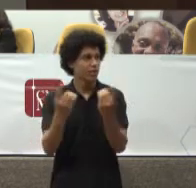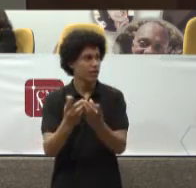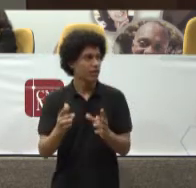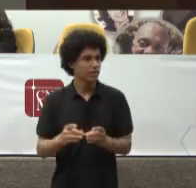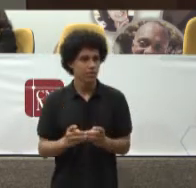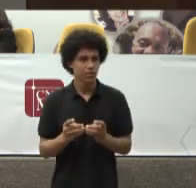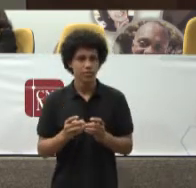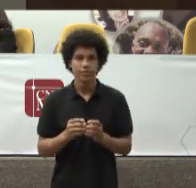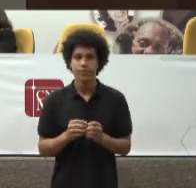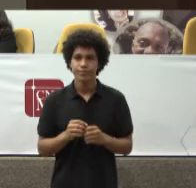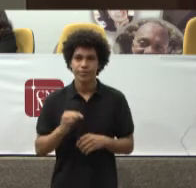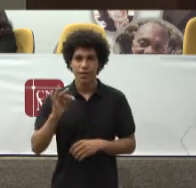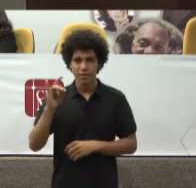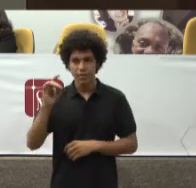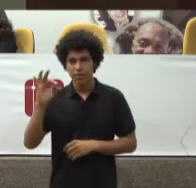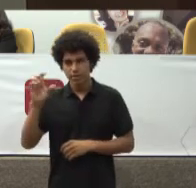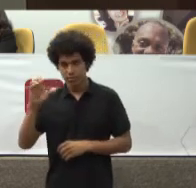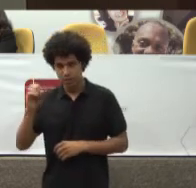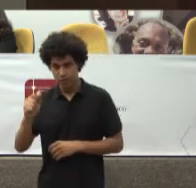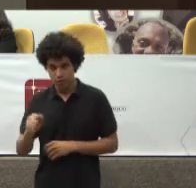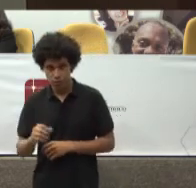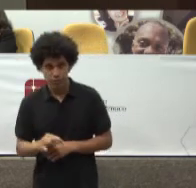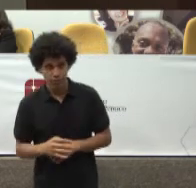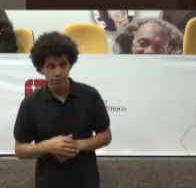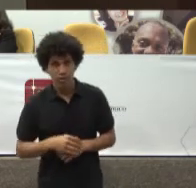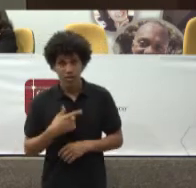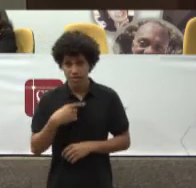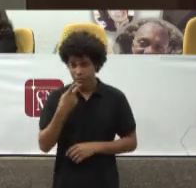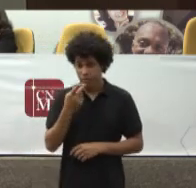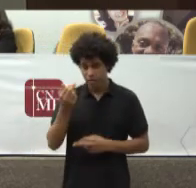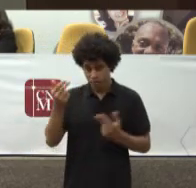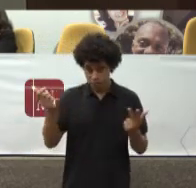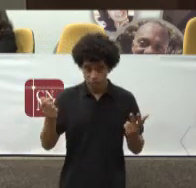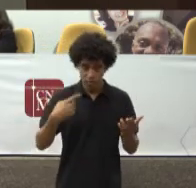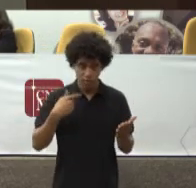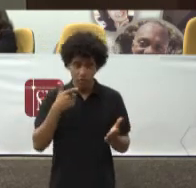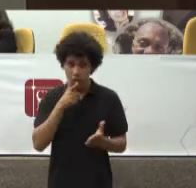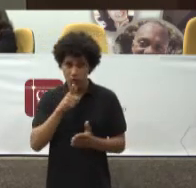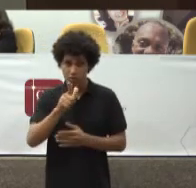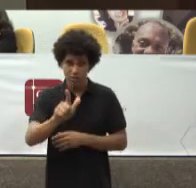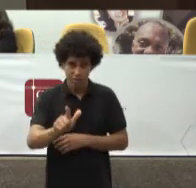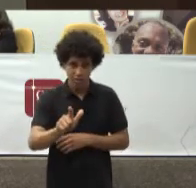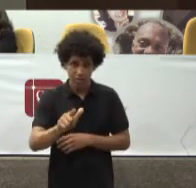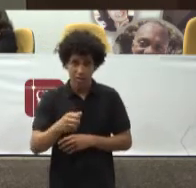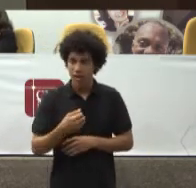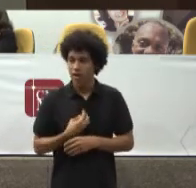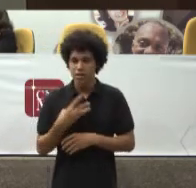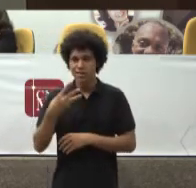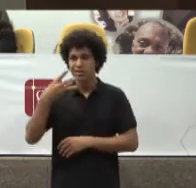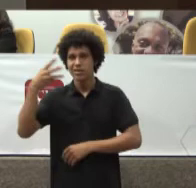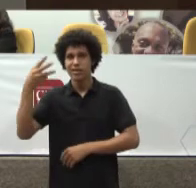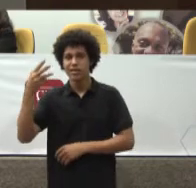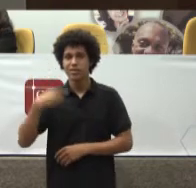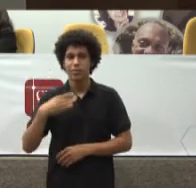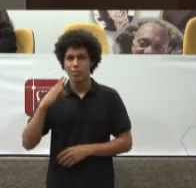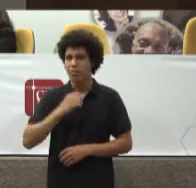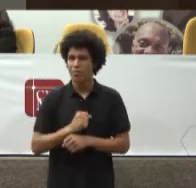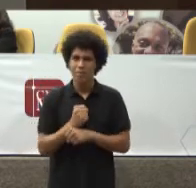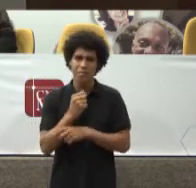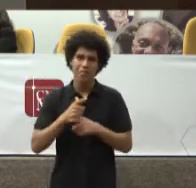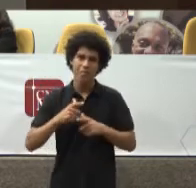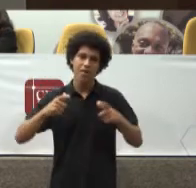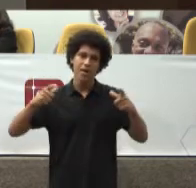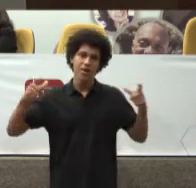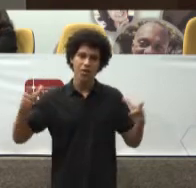conquistas Da Constituição Eu diria Que essas são As três maiores Vantagens Ou os três maiores Direitos Que a Constituição